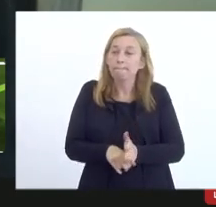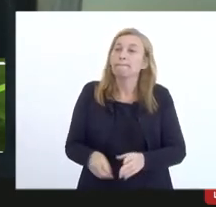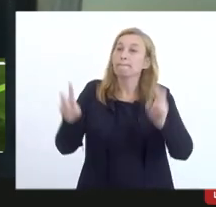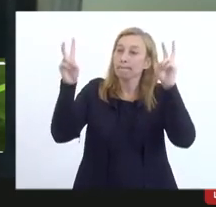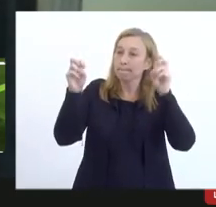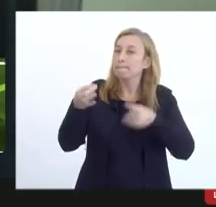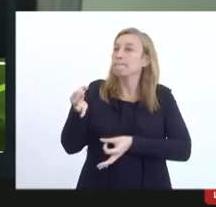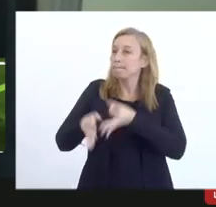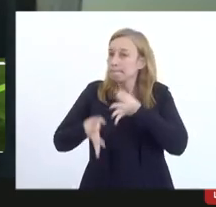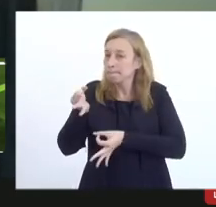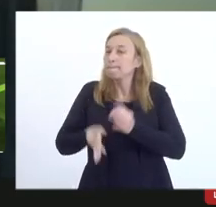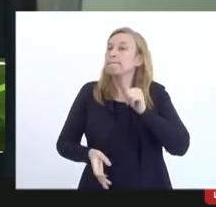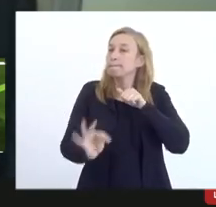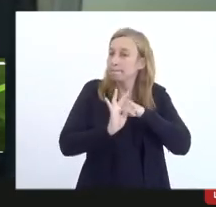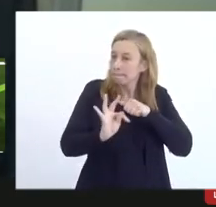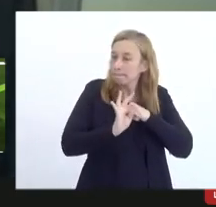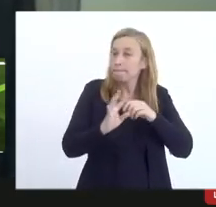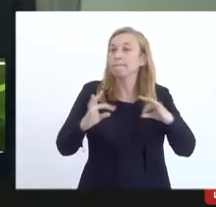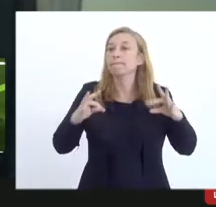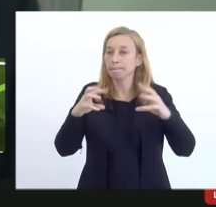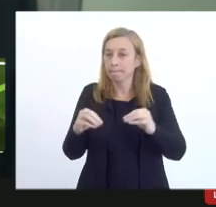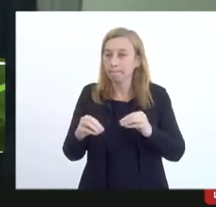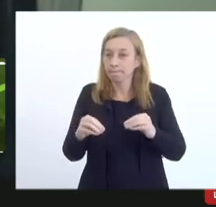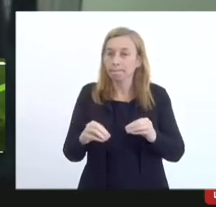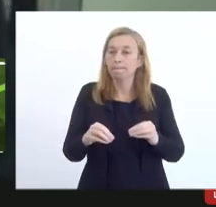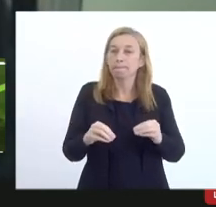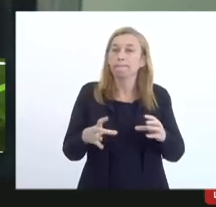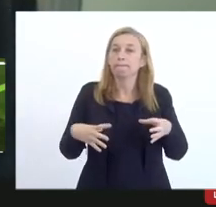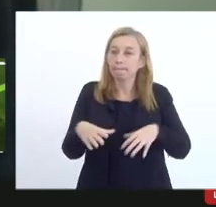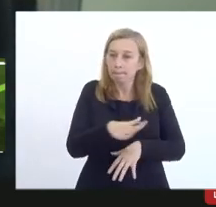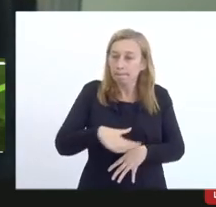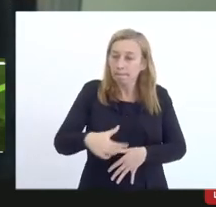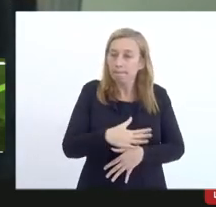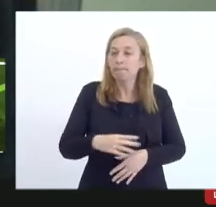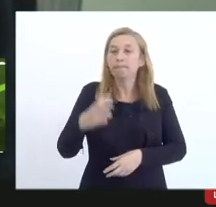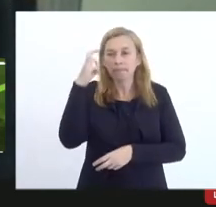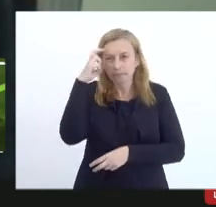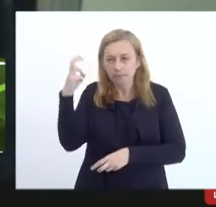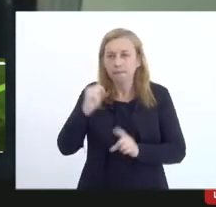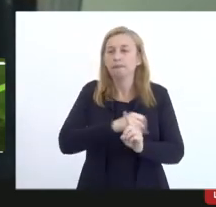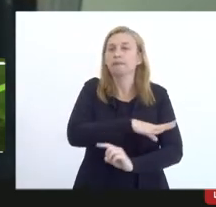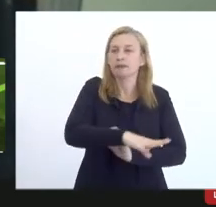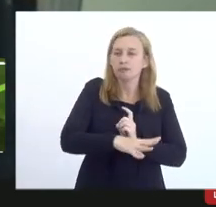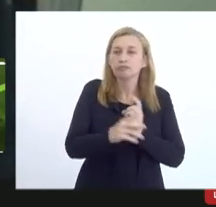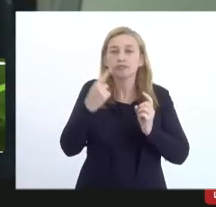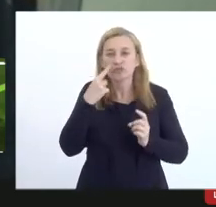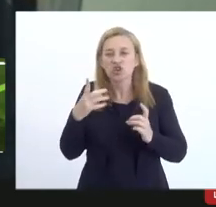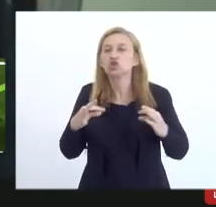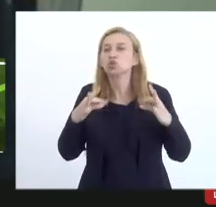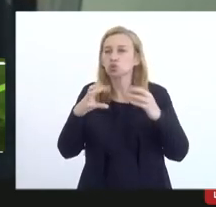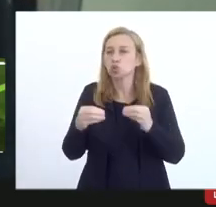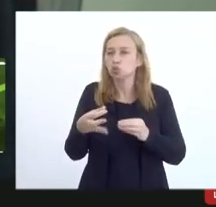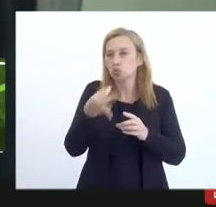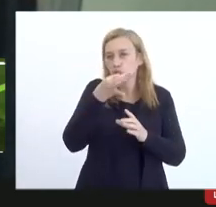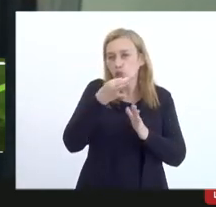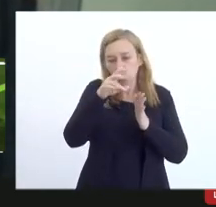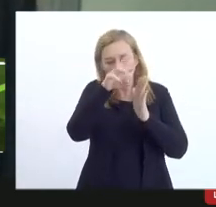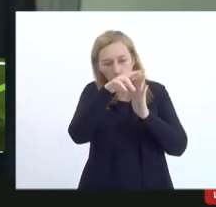jurídica, técnico-jurídica, vamos passar pelo nosso setor de cultura e sociedade, vamos fazer todos os apontamentos,